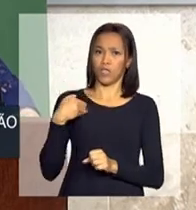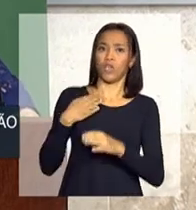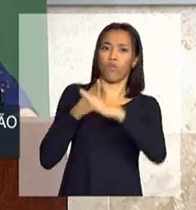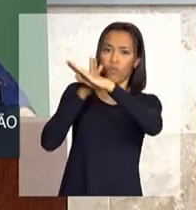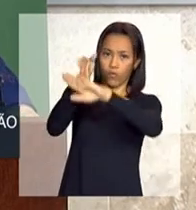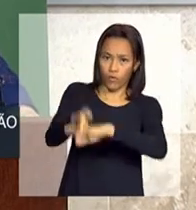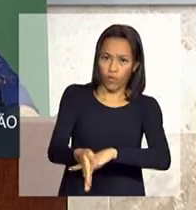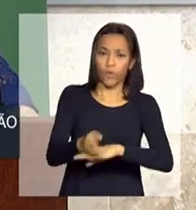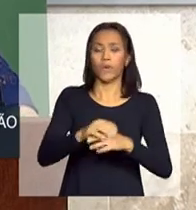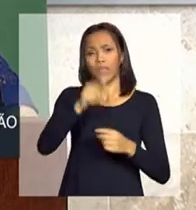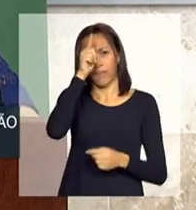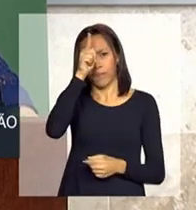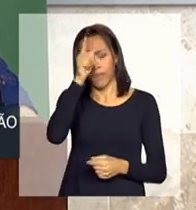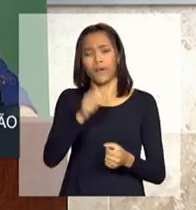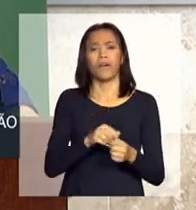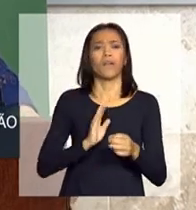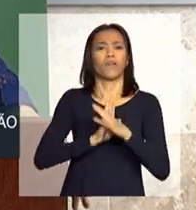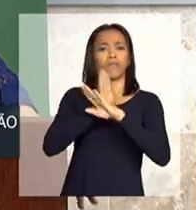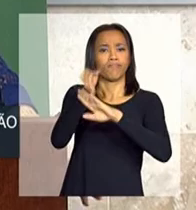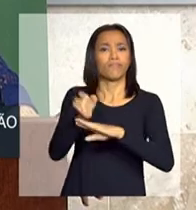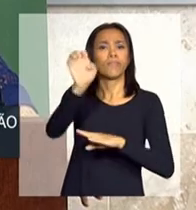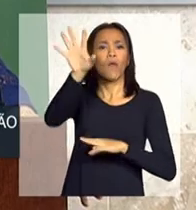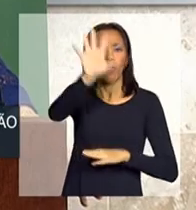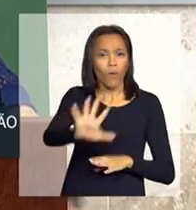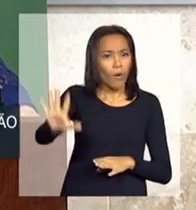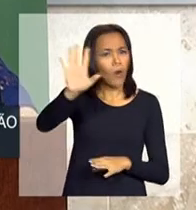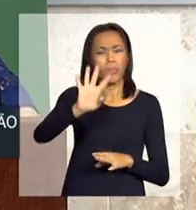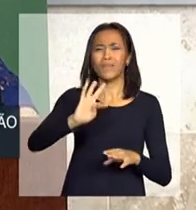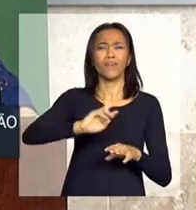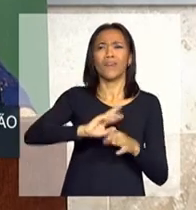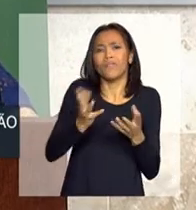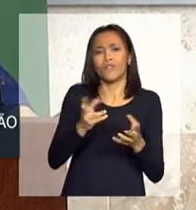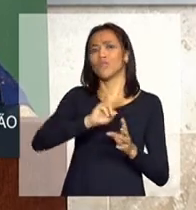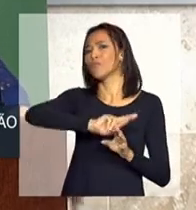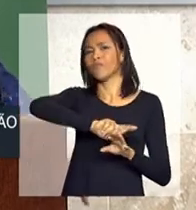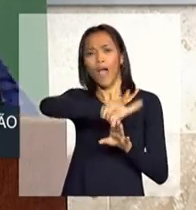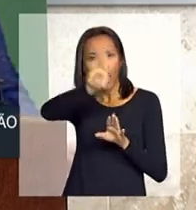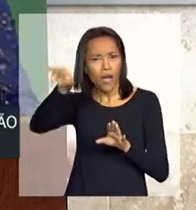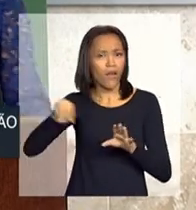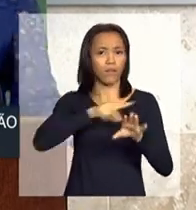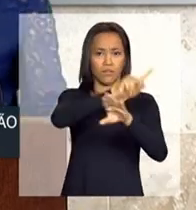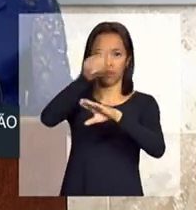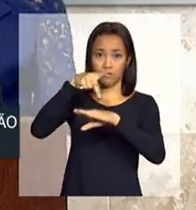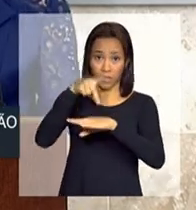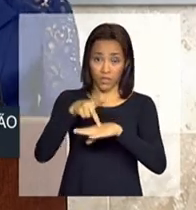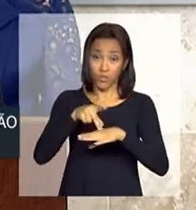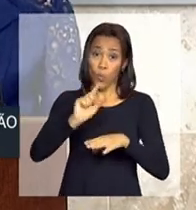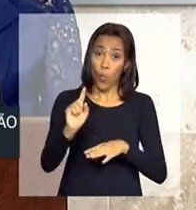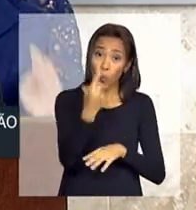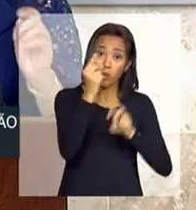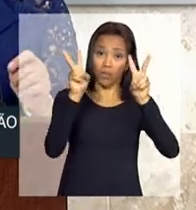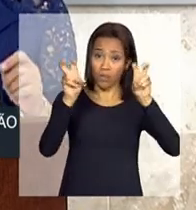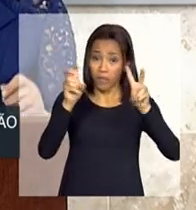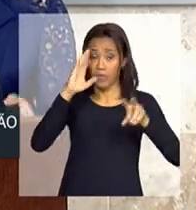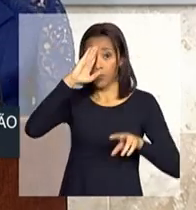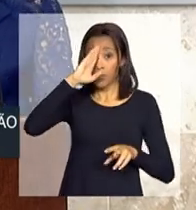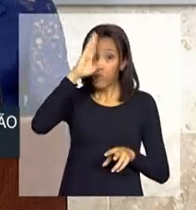Alemanha, em toda a Europa, enfim, em todos os países, uma das questões essenciais